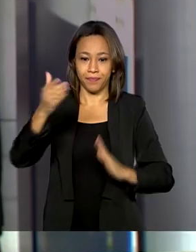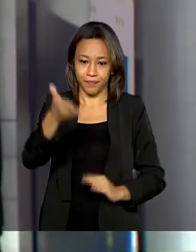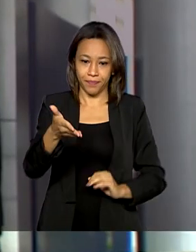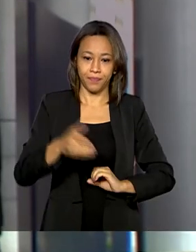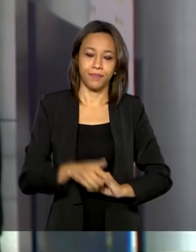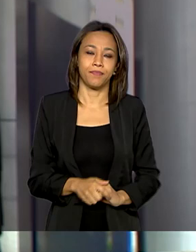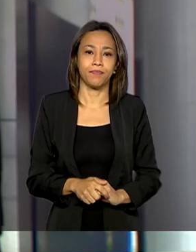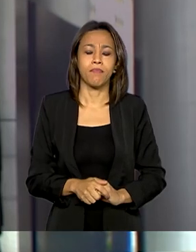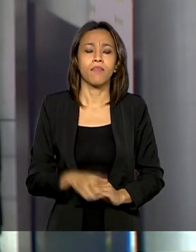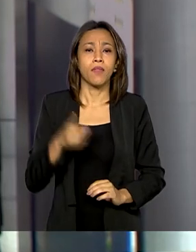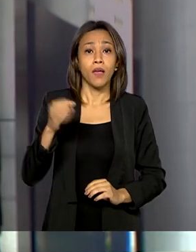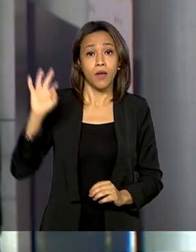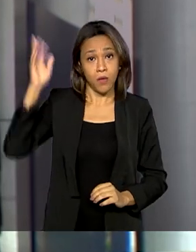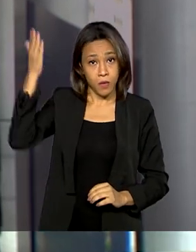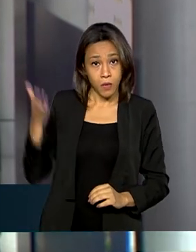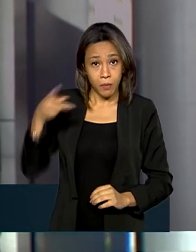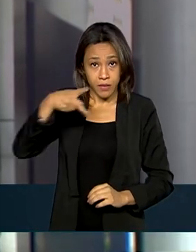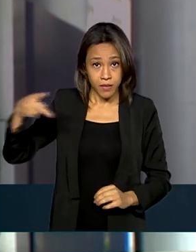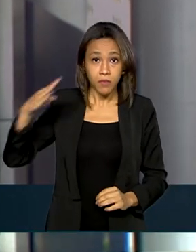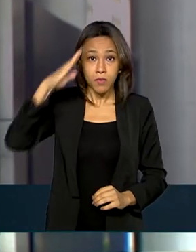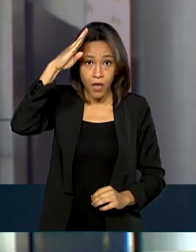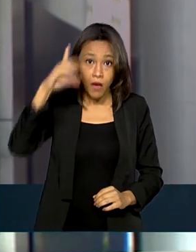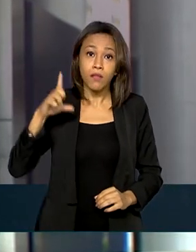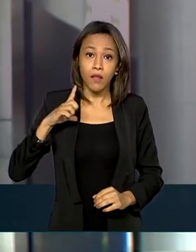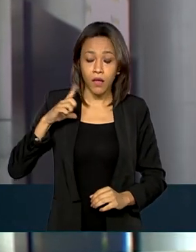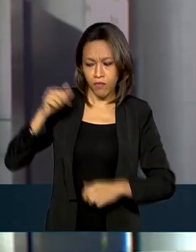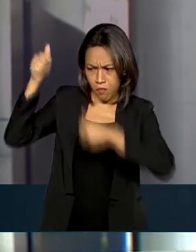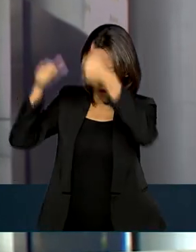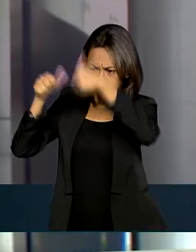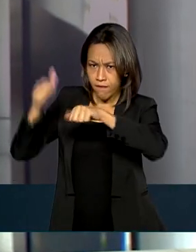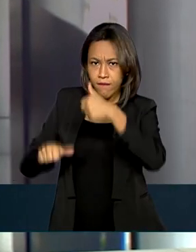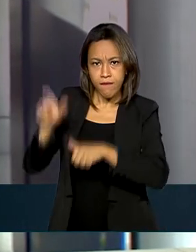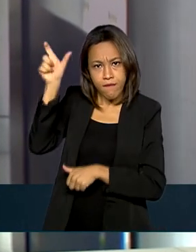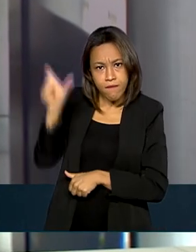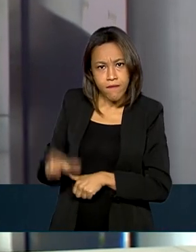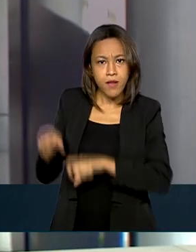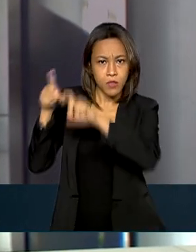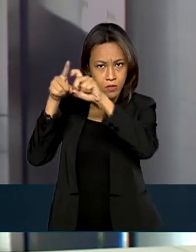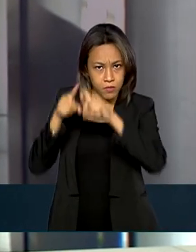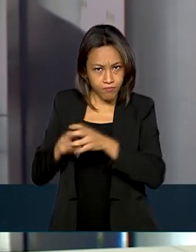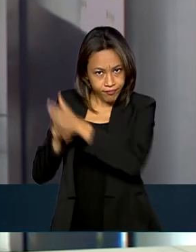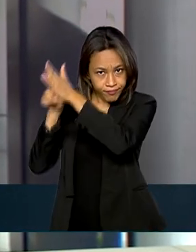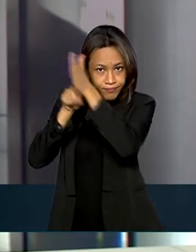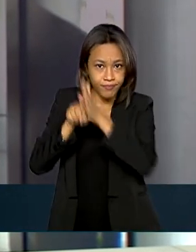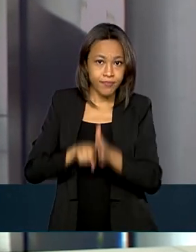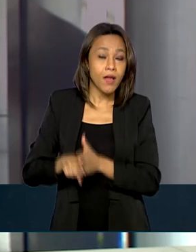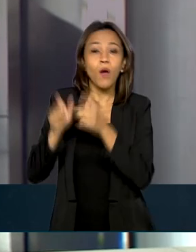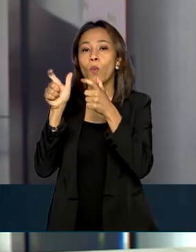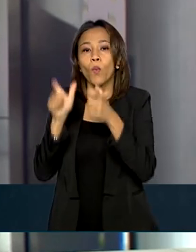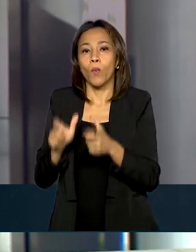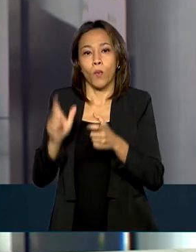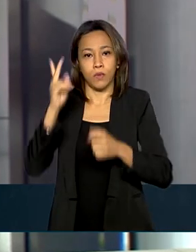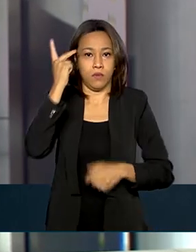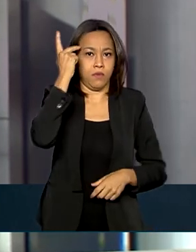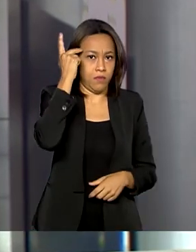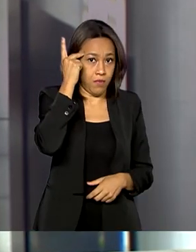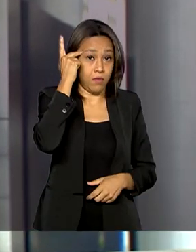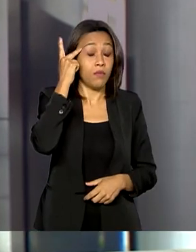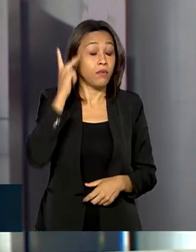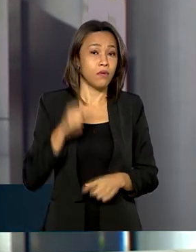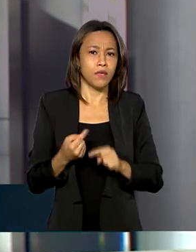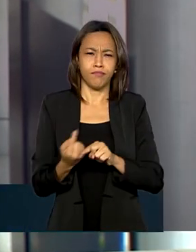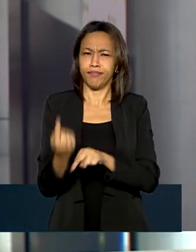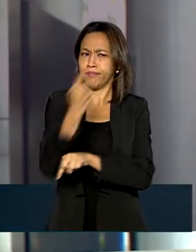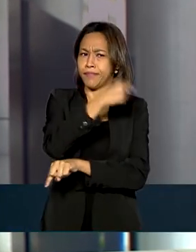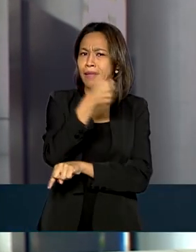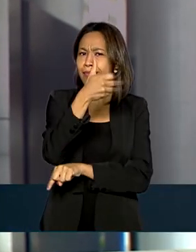O presidente Jair Bolsonaro passou por uma avaliação médica nesta segunda-feira no Hospital Albert Einstein em São Paulo. Há cerca de 10